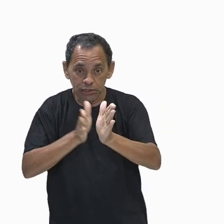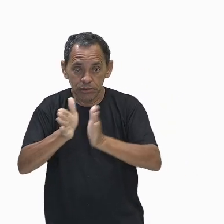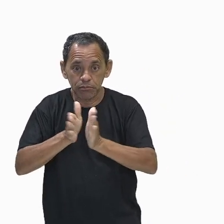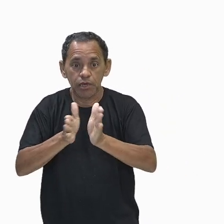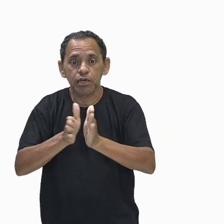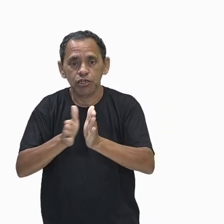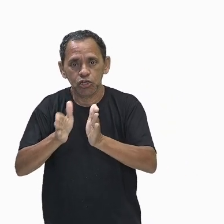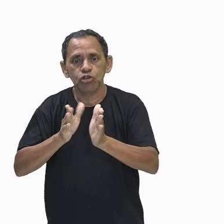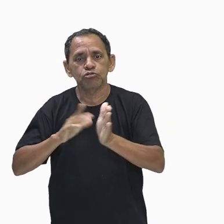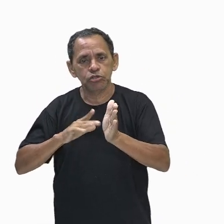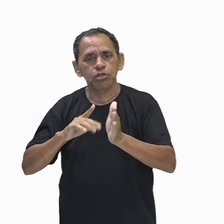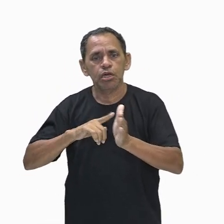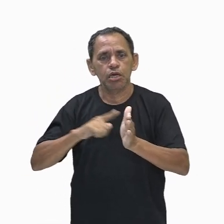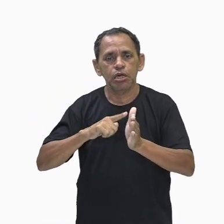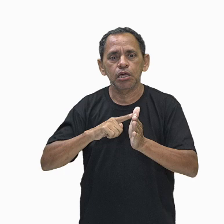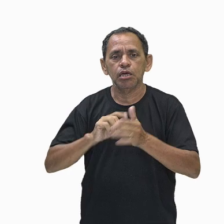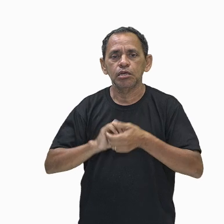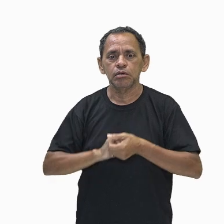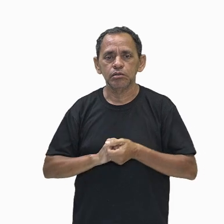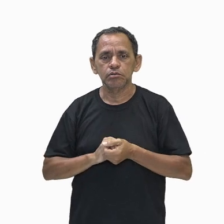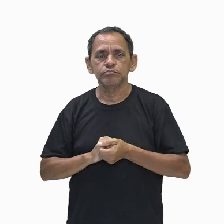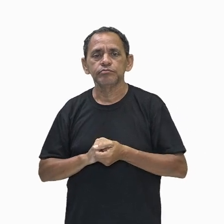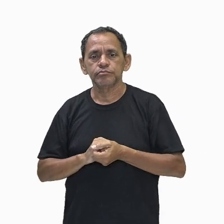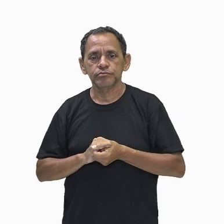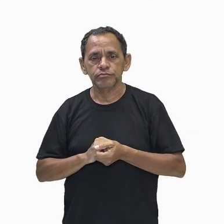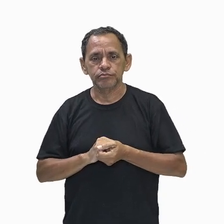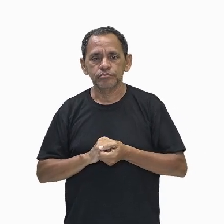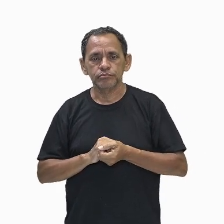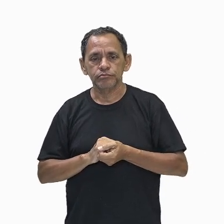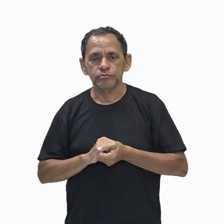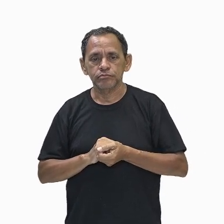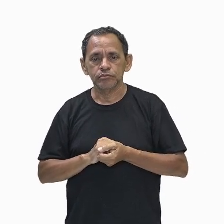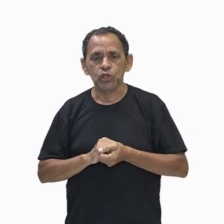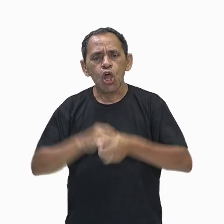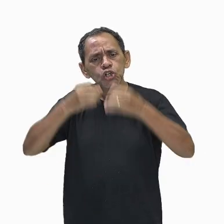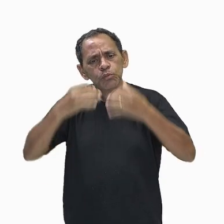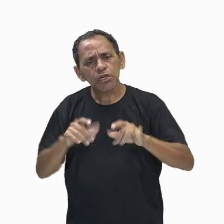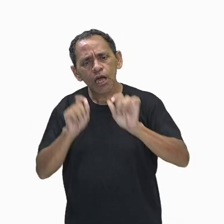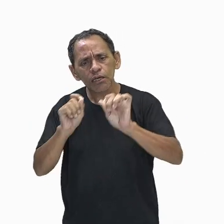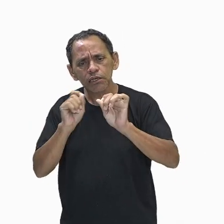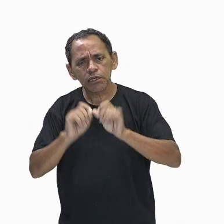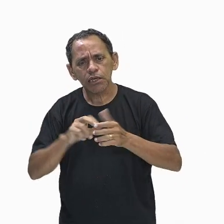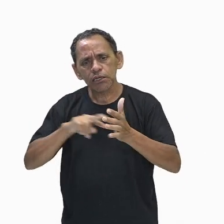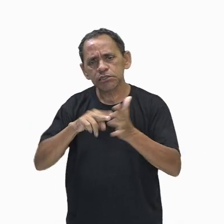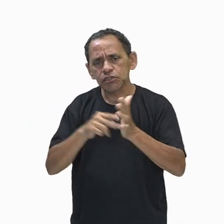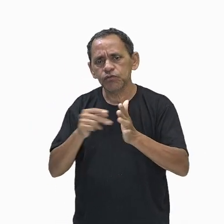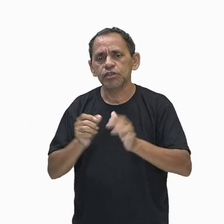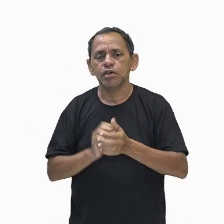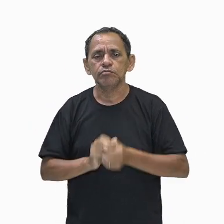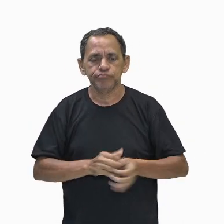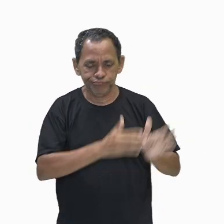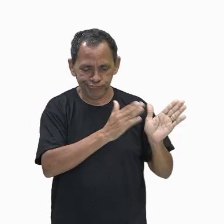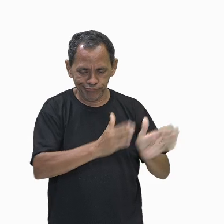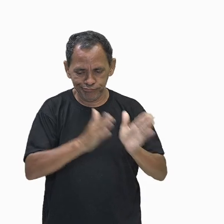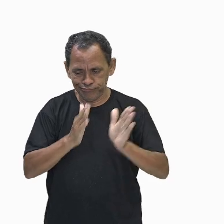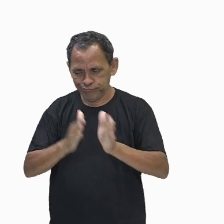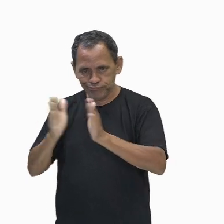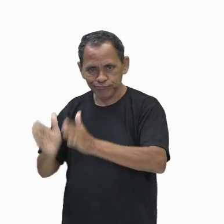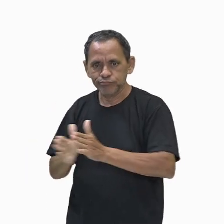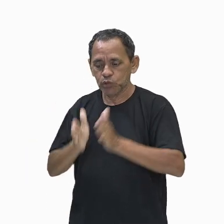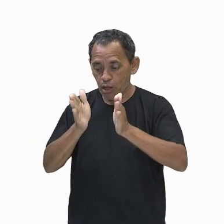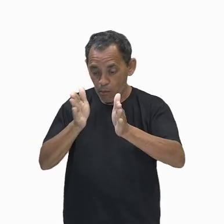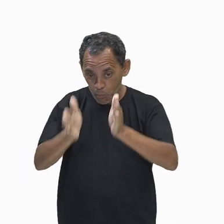intermediários e assim sucessivamente. E aí, eu explico pra vocês o que eram, então, aí, esses períodos intermediários.